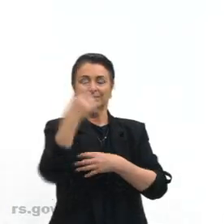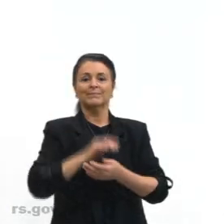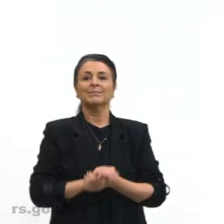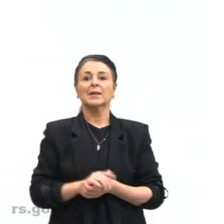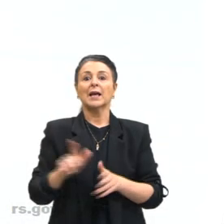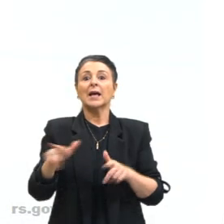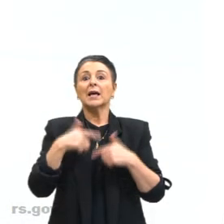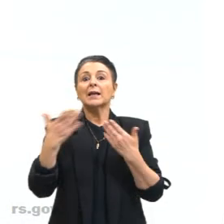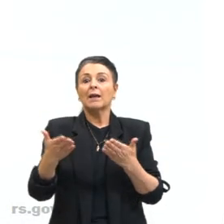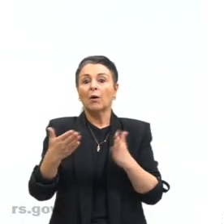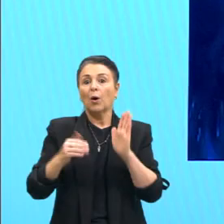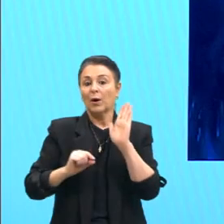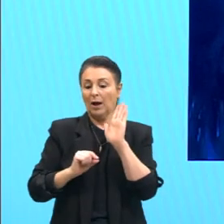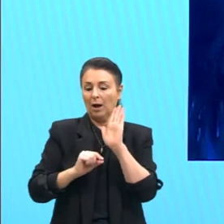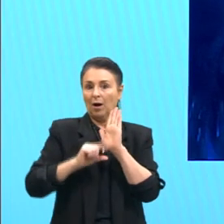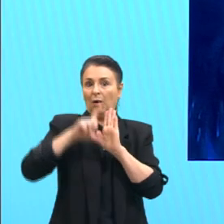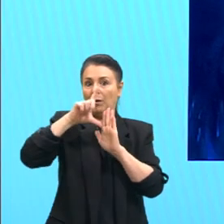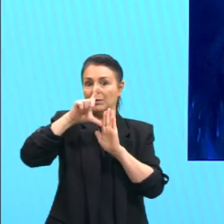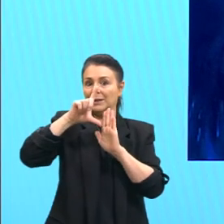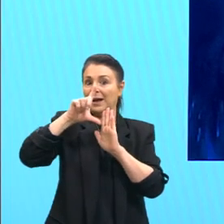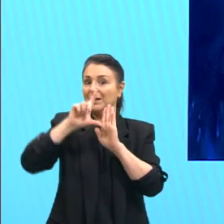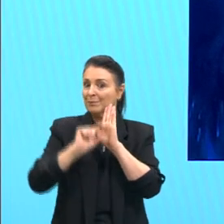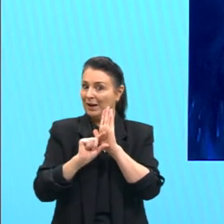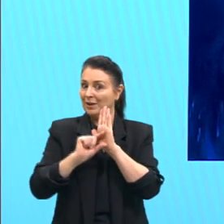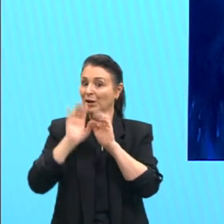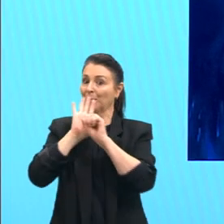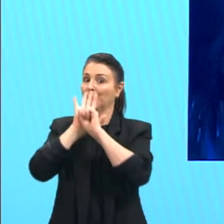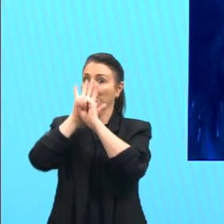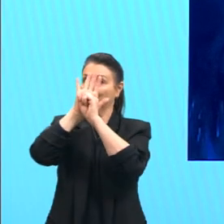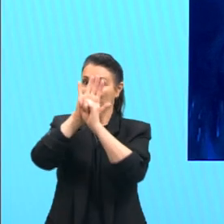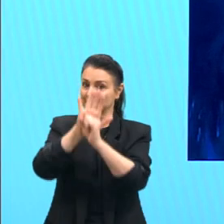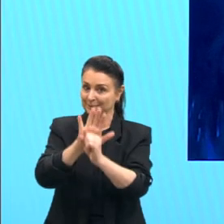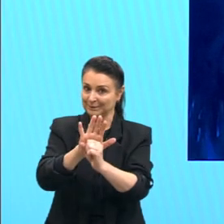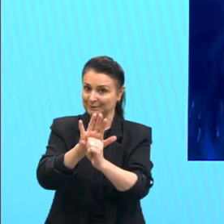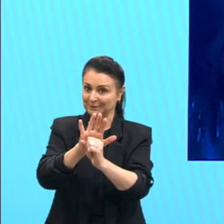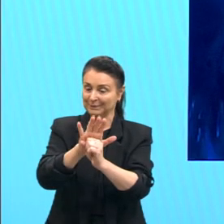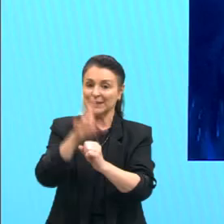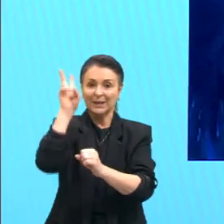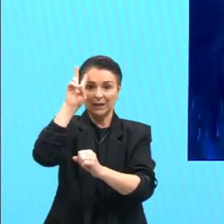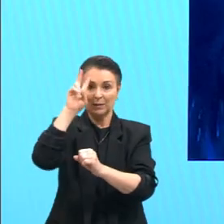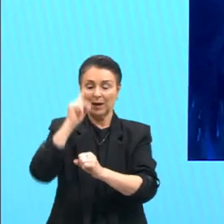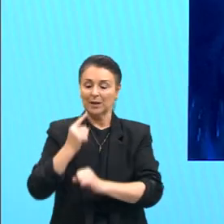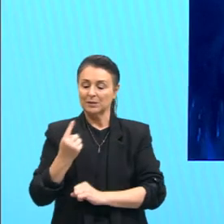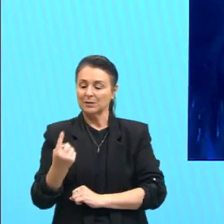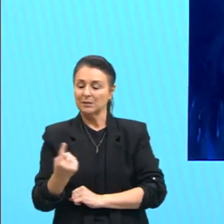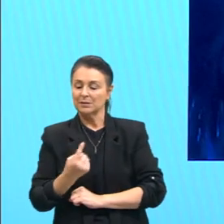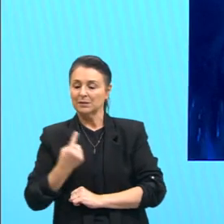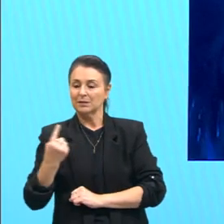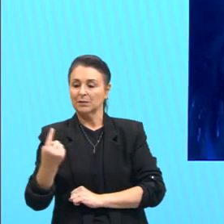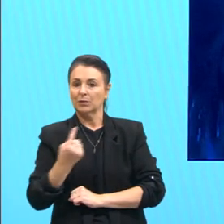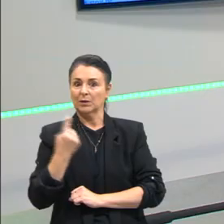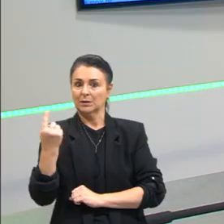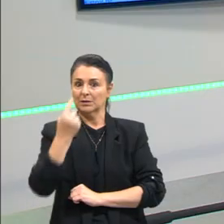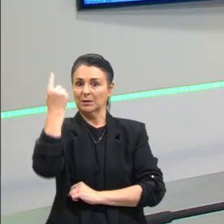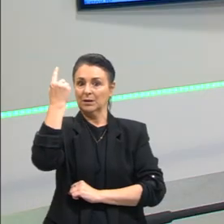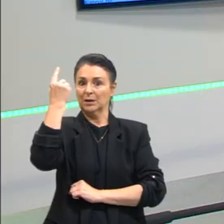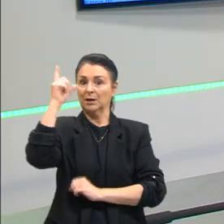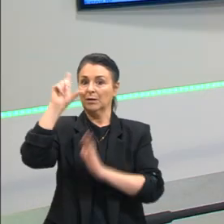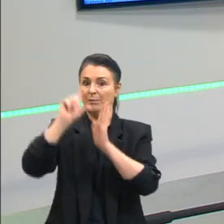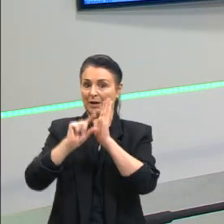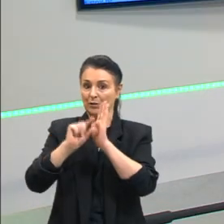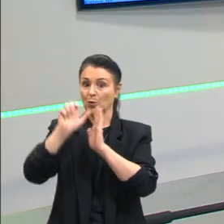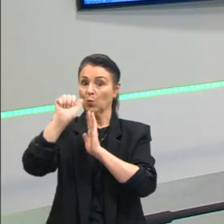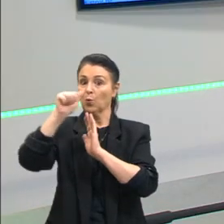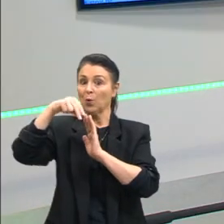Alta pressão e baixa pressão, lembra disso. Ciclone é baixa pressão. Anticiclone